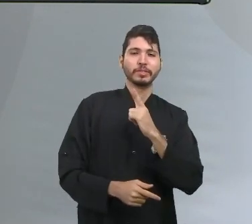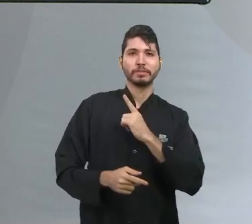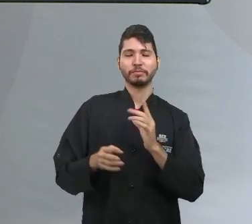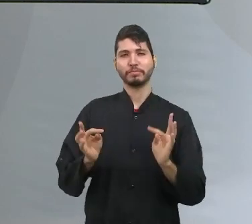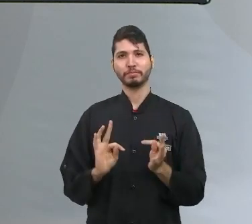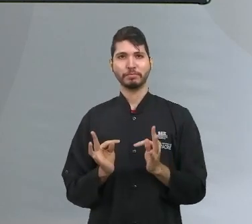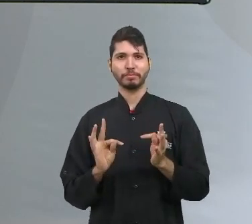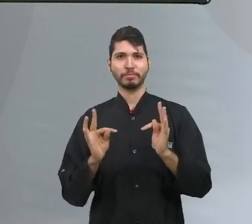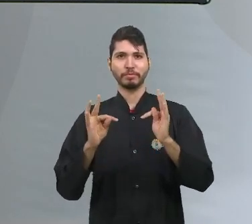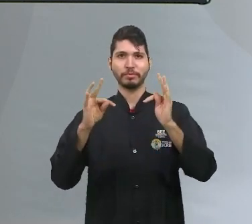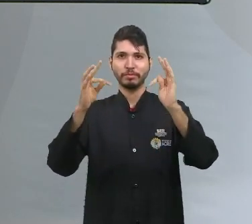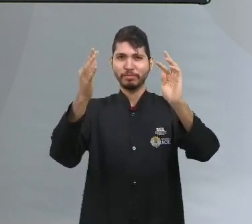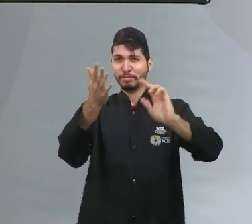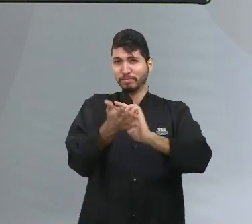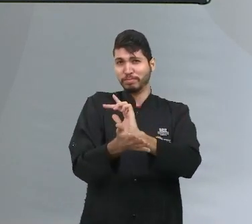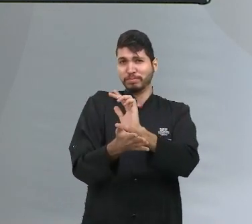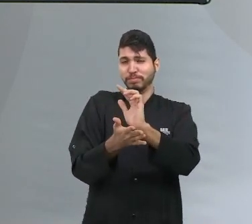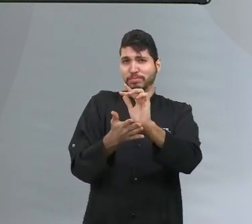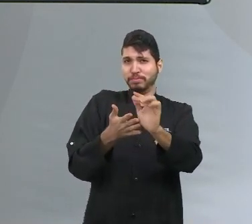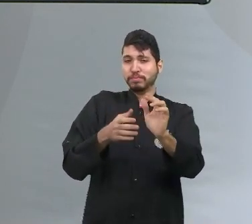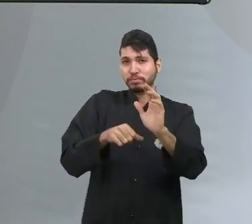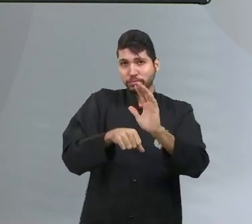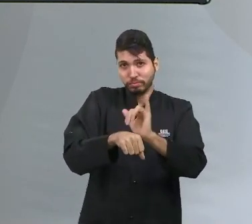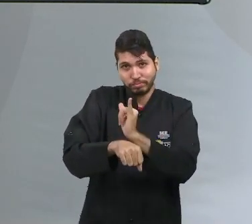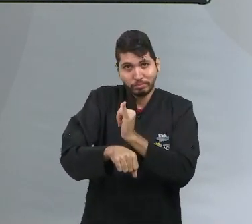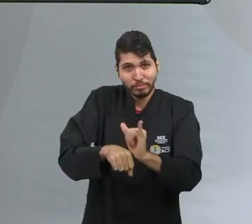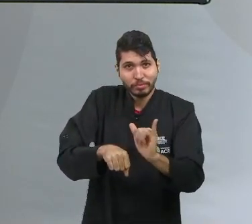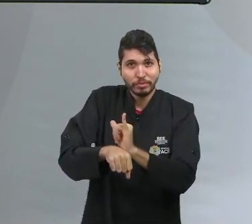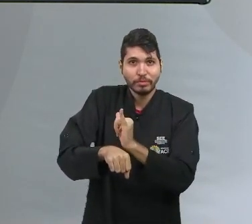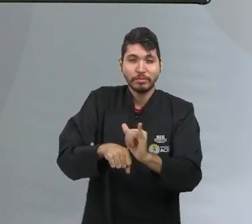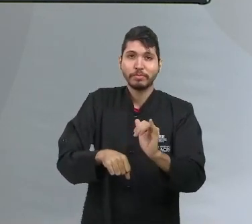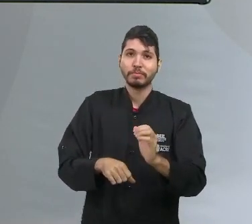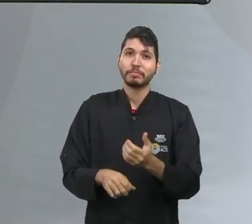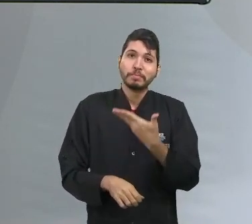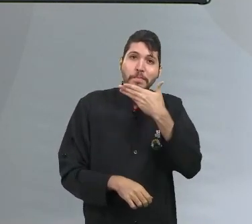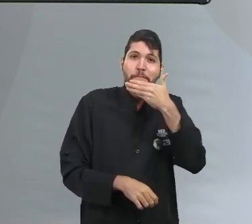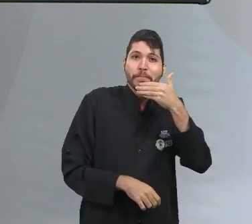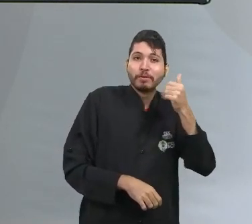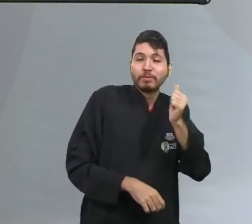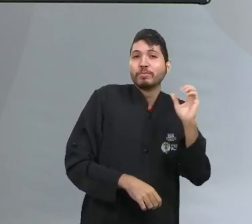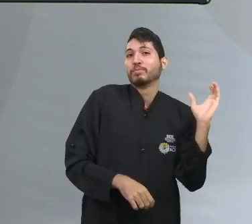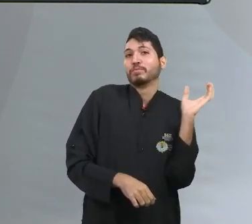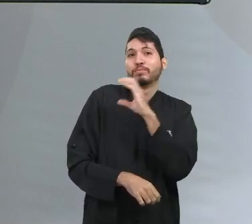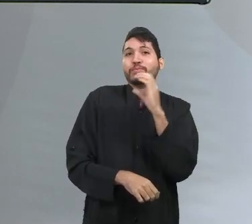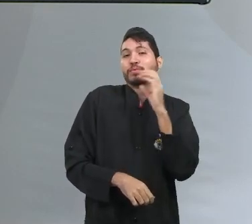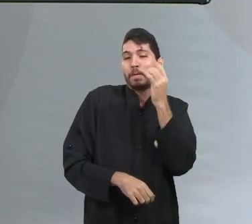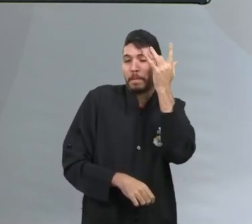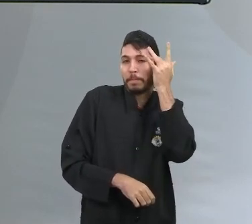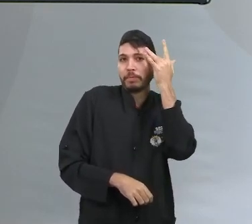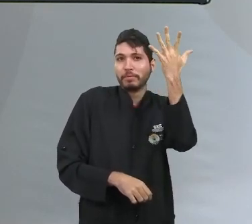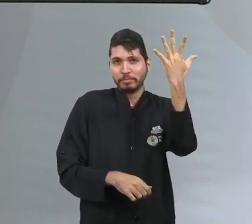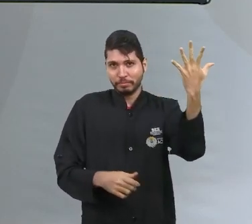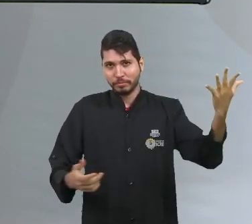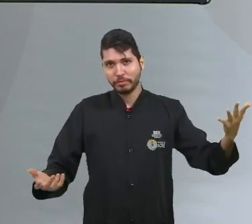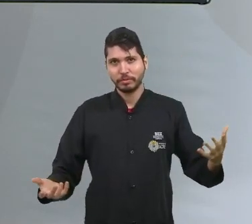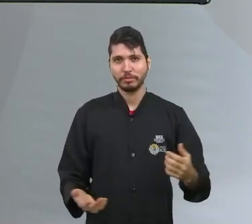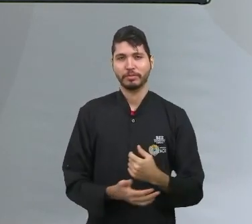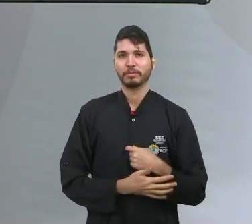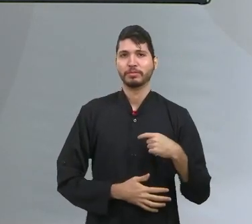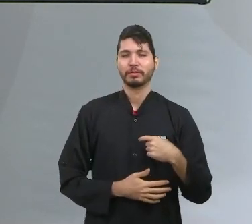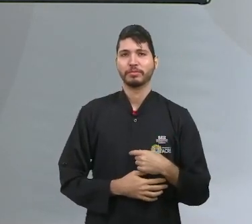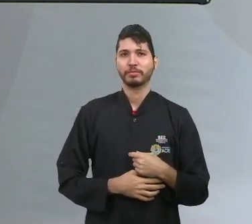maneira instantânea, de uma maneira muito mais prática, rápida, fácil, nós conseguimos